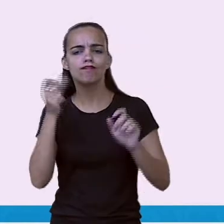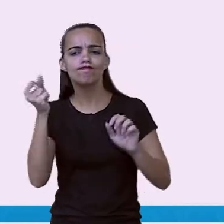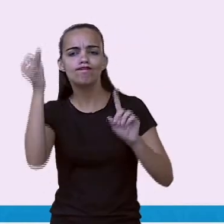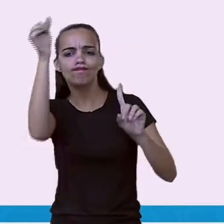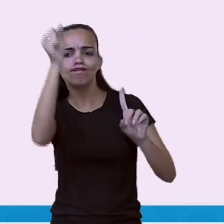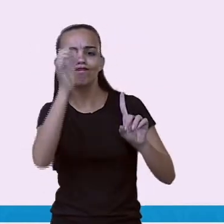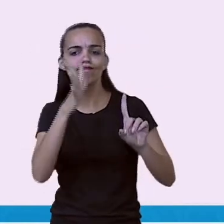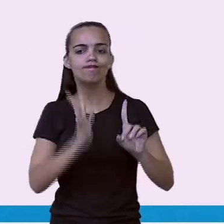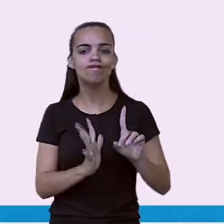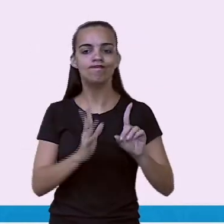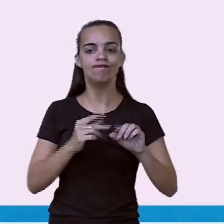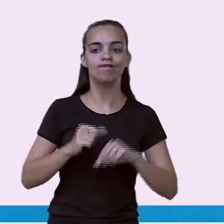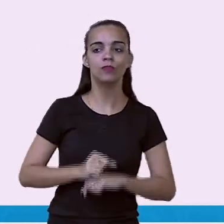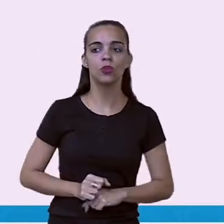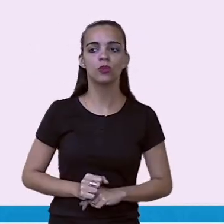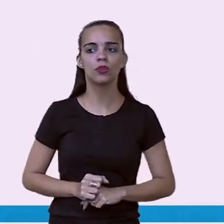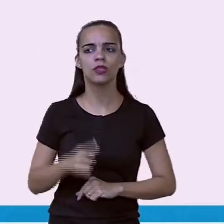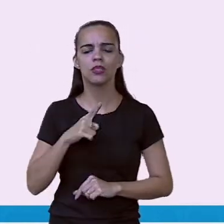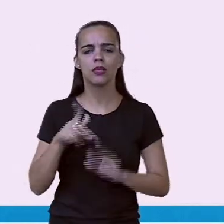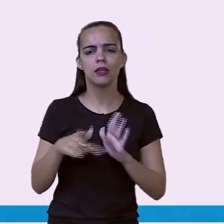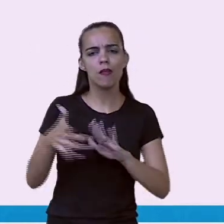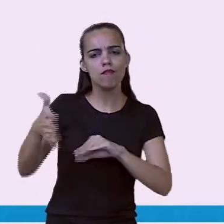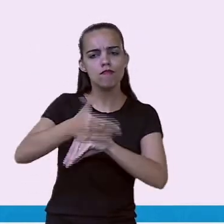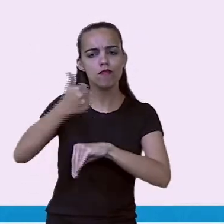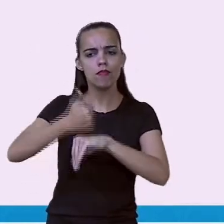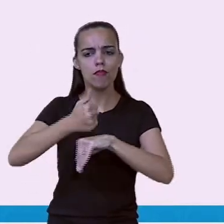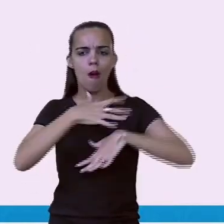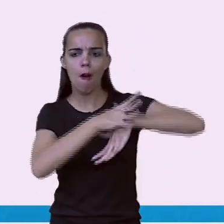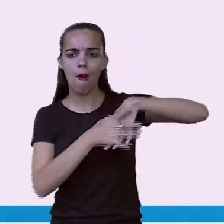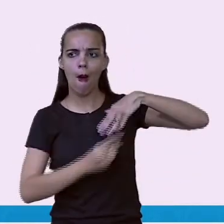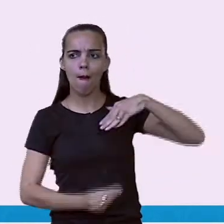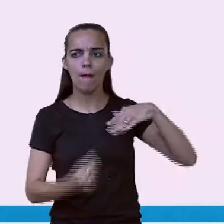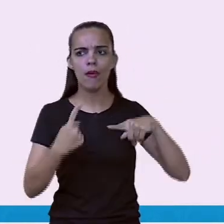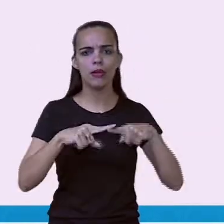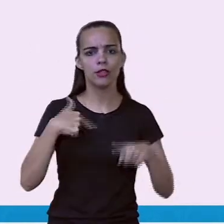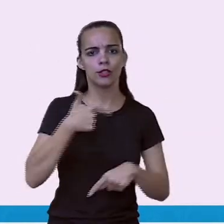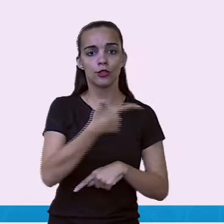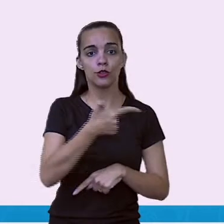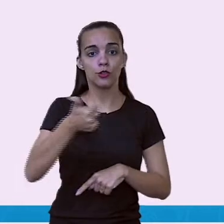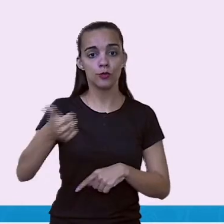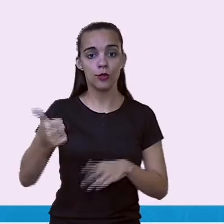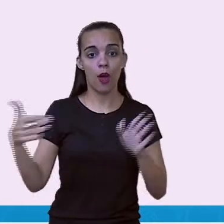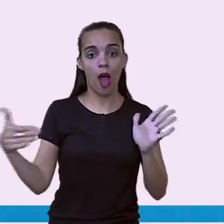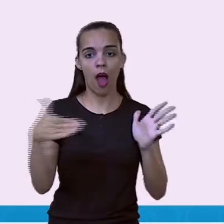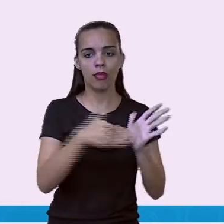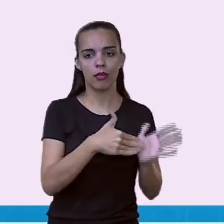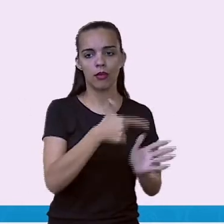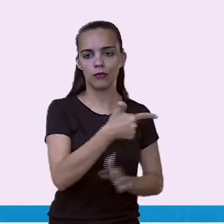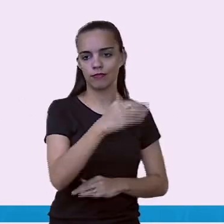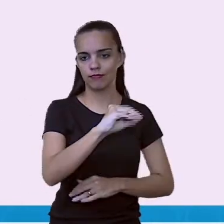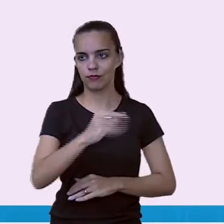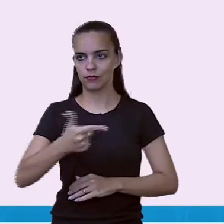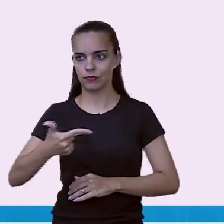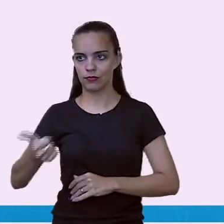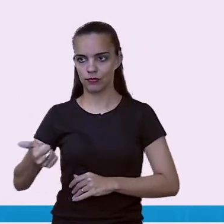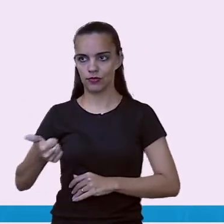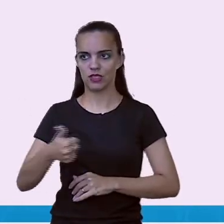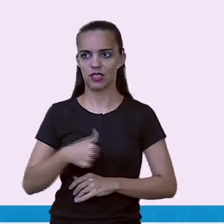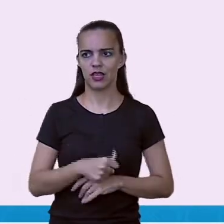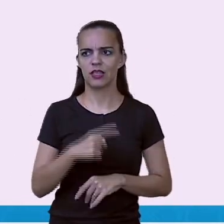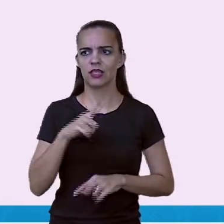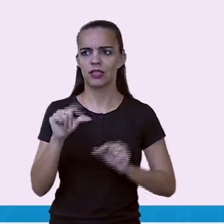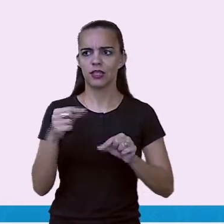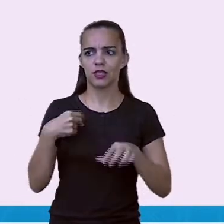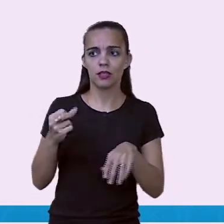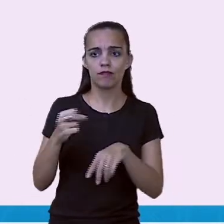título da Copa América em 2001 a 2021. Também vamos saber um pouco mais